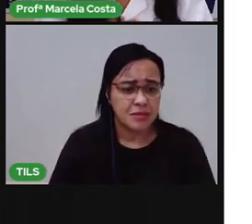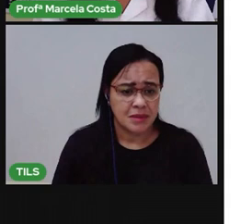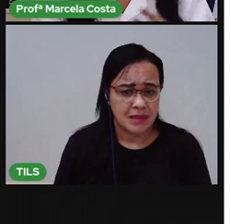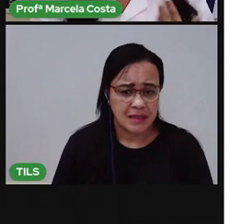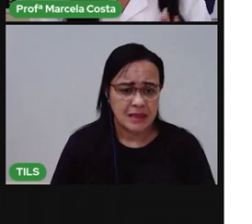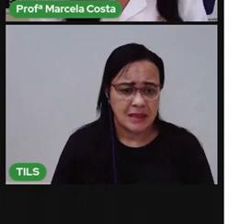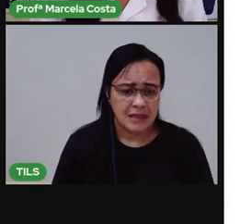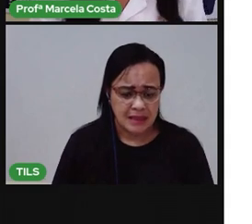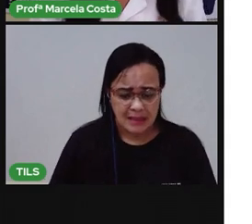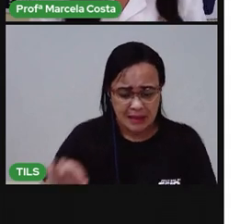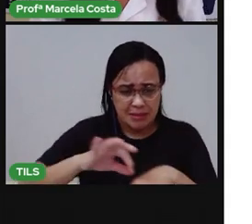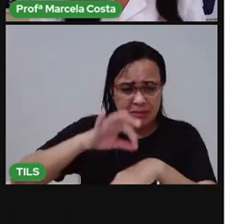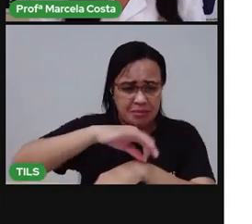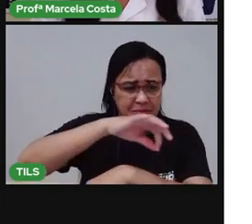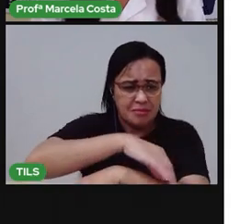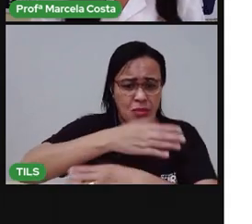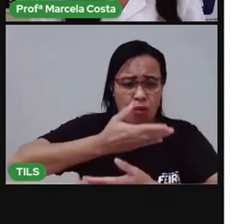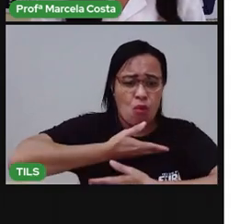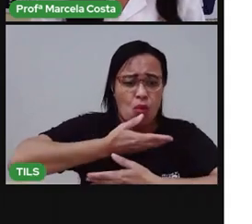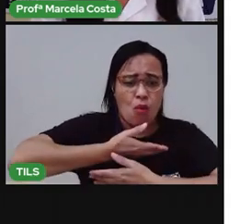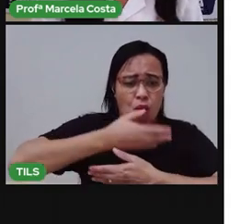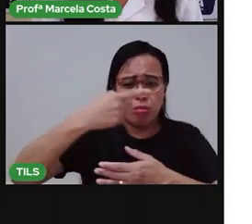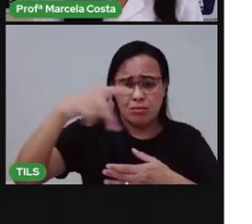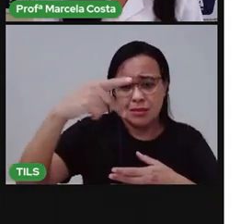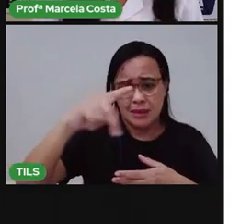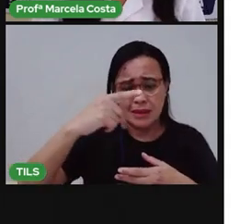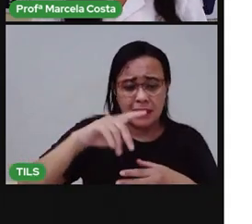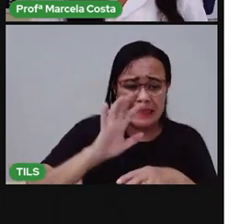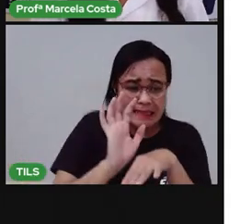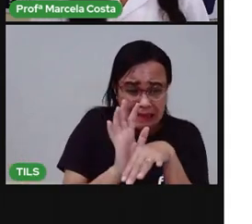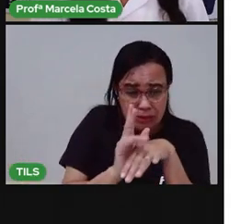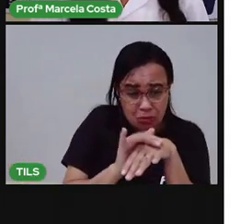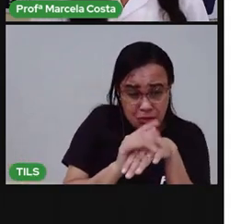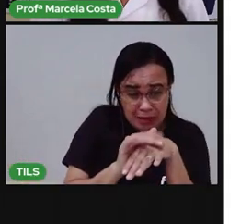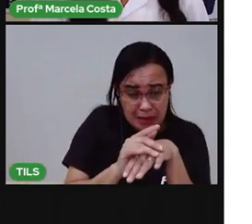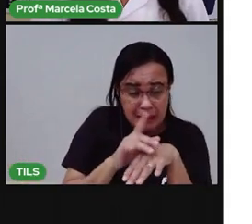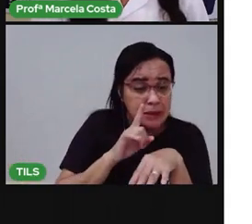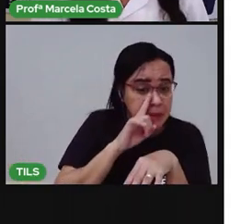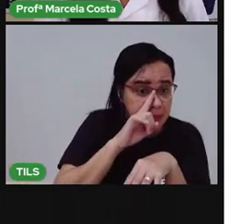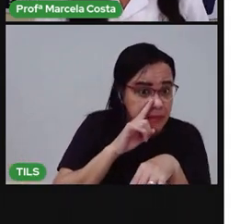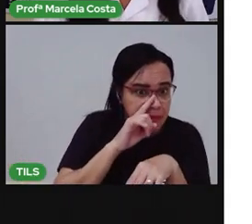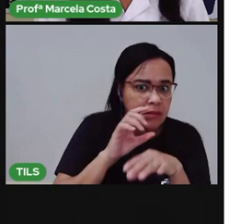Bichinhos ali pelo corpo dele, que pode gerar uma doença, tá?